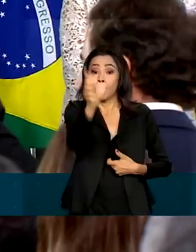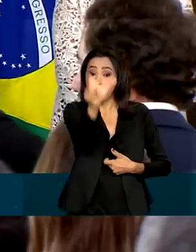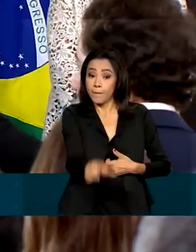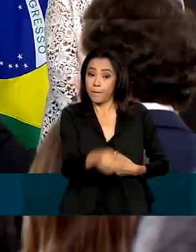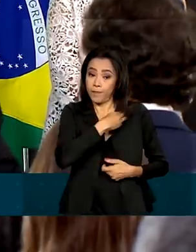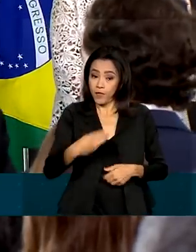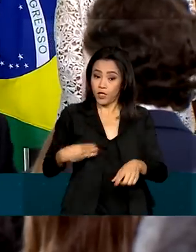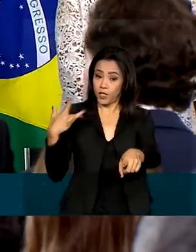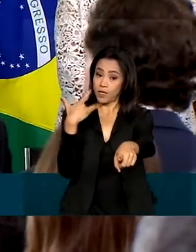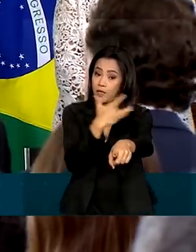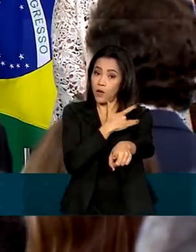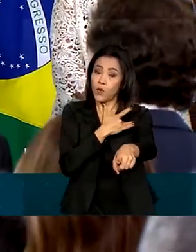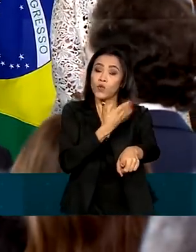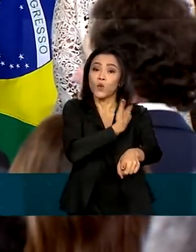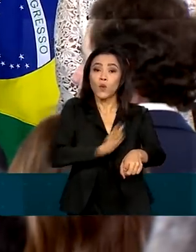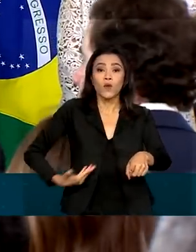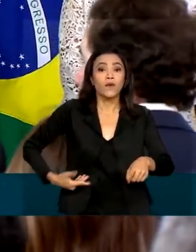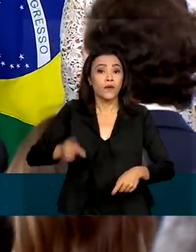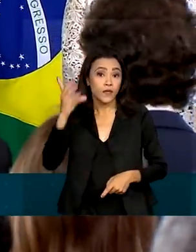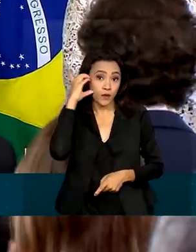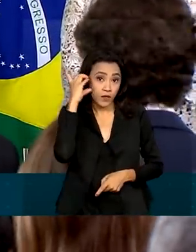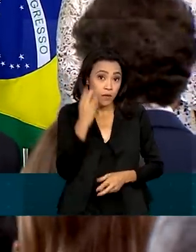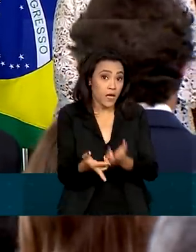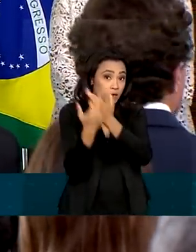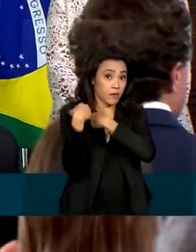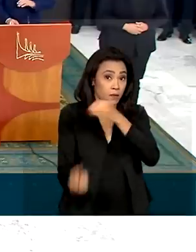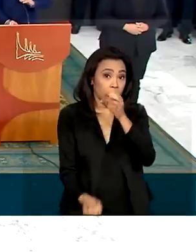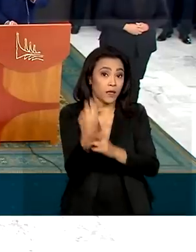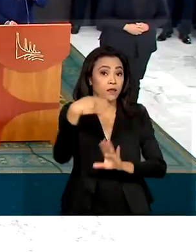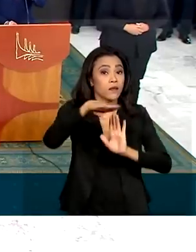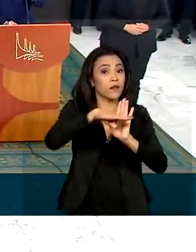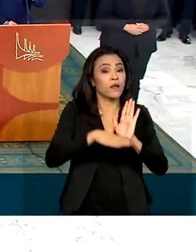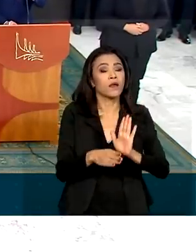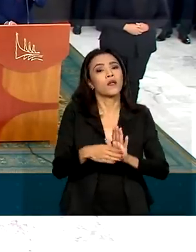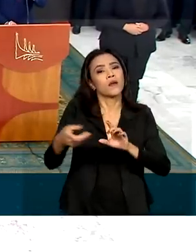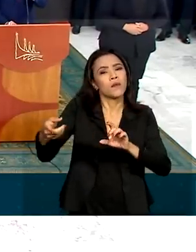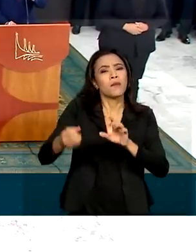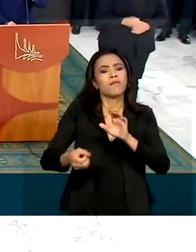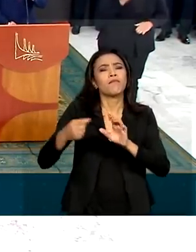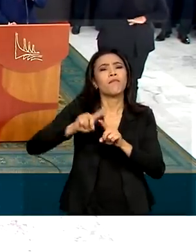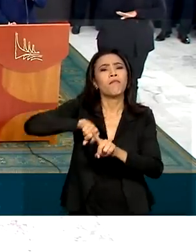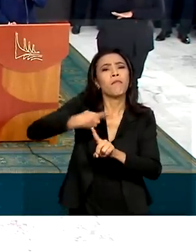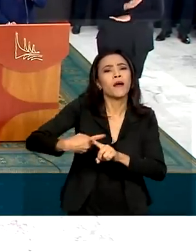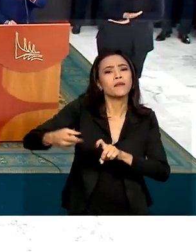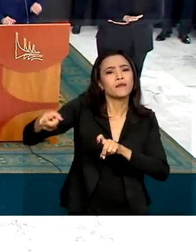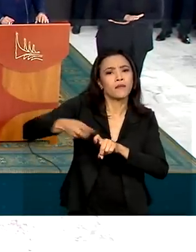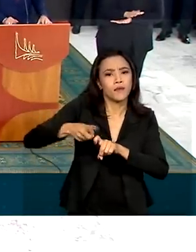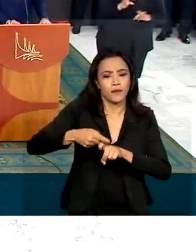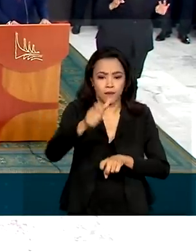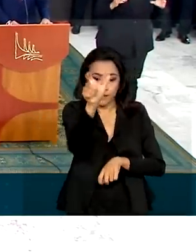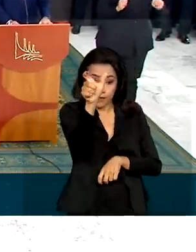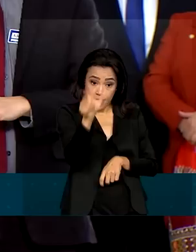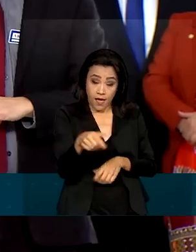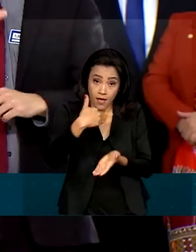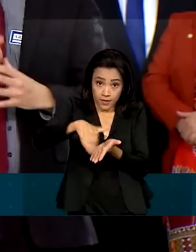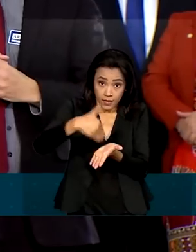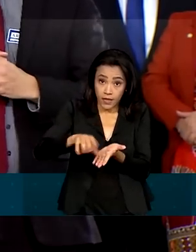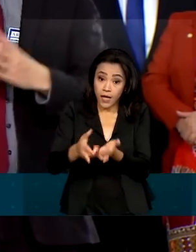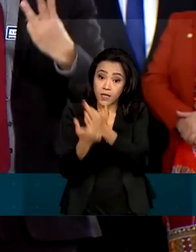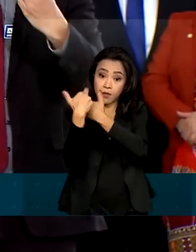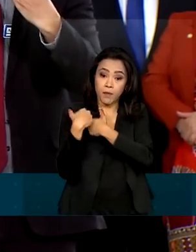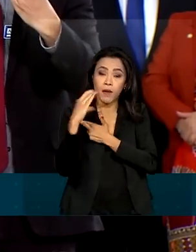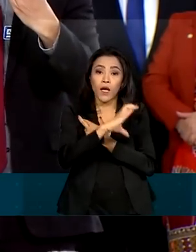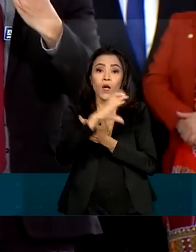e responsável pela criação do programa Mais Médicos. A Secretaria de Relações Institucionais é responsável pela